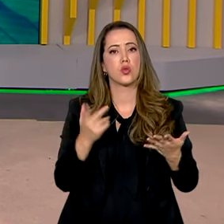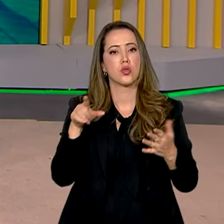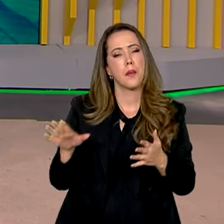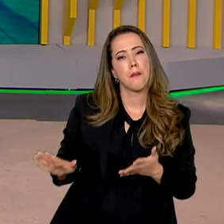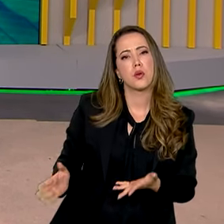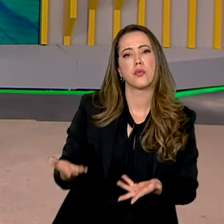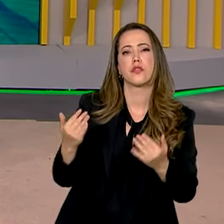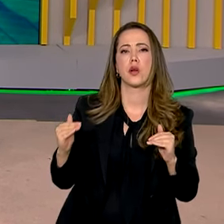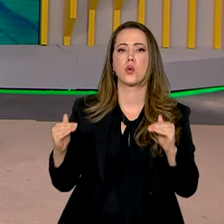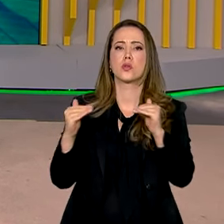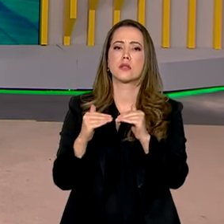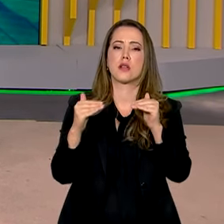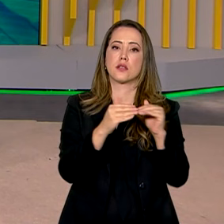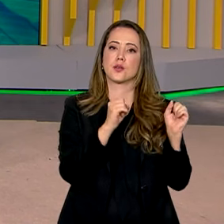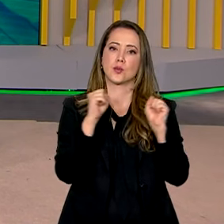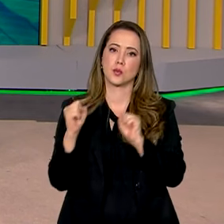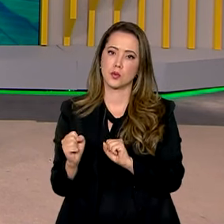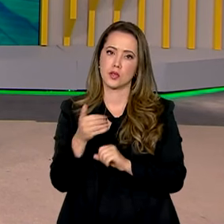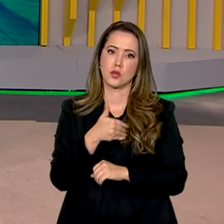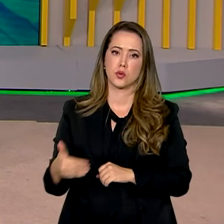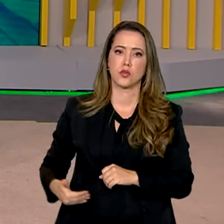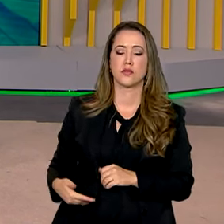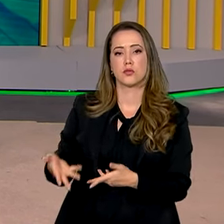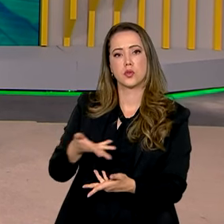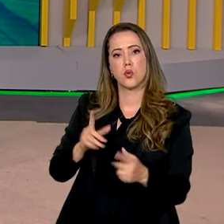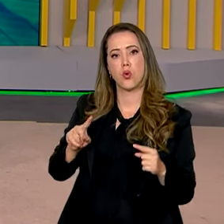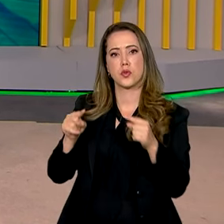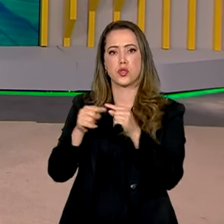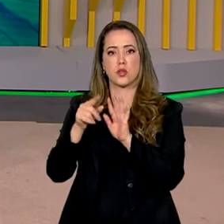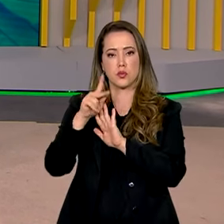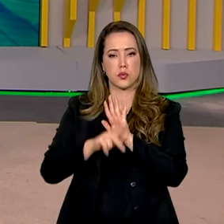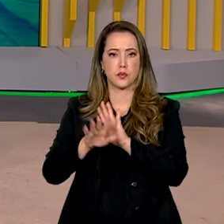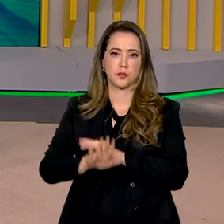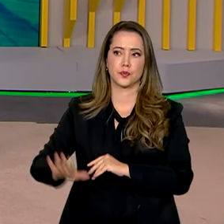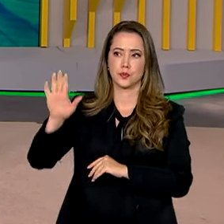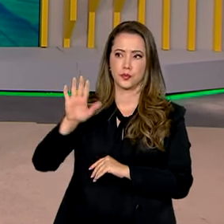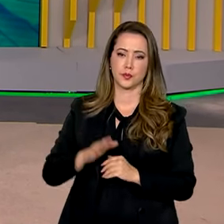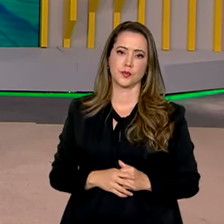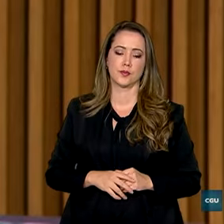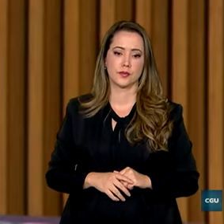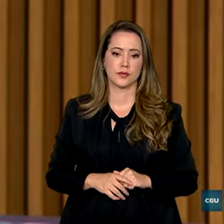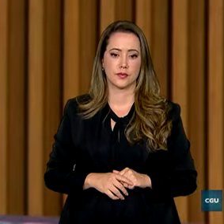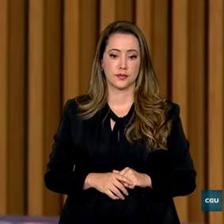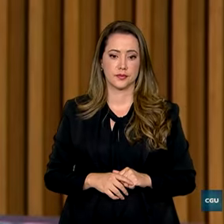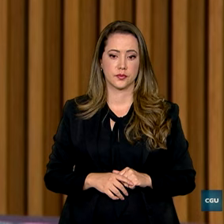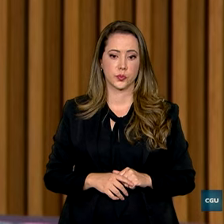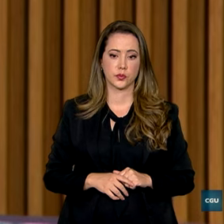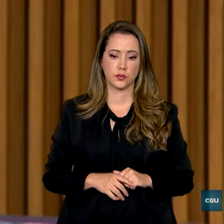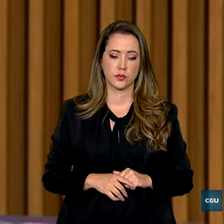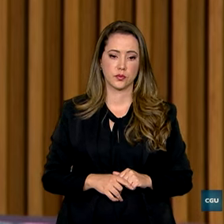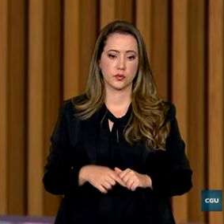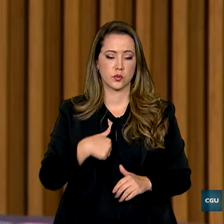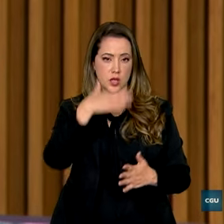promover a conciliação dos poderes da República em torno de um projeto nacional. Estou